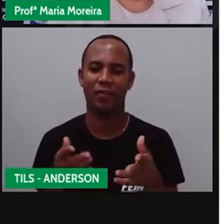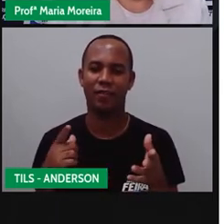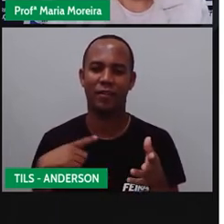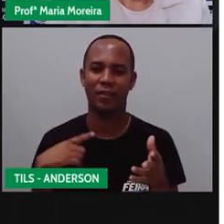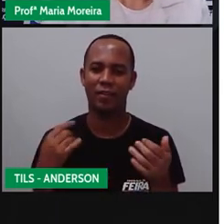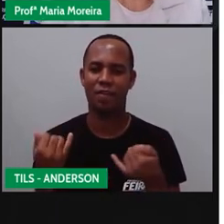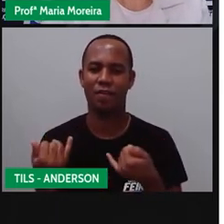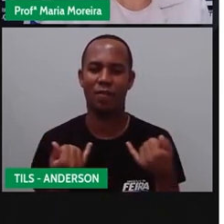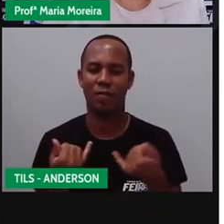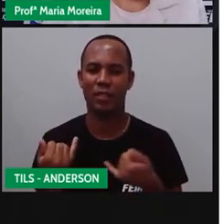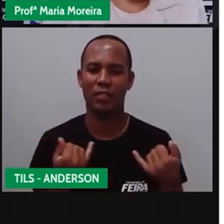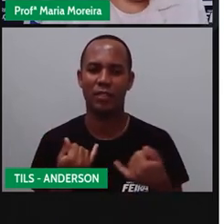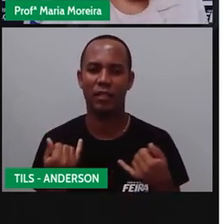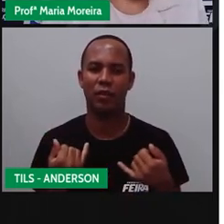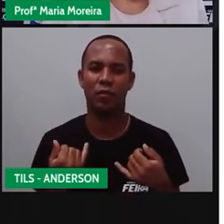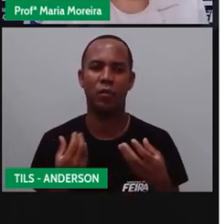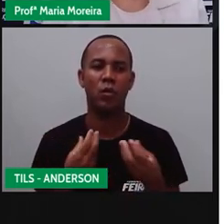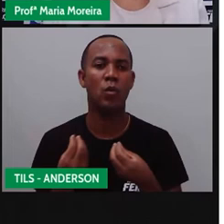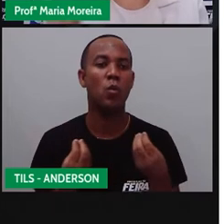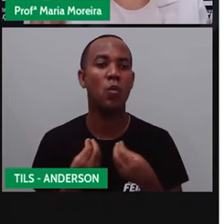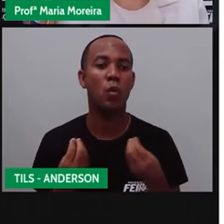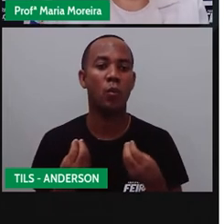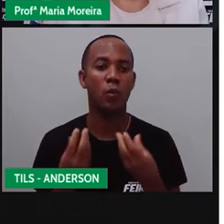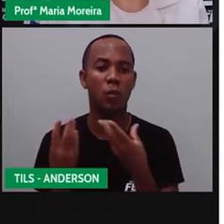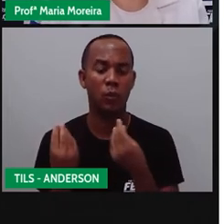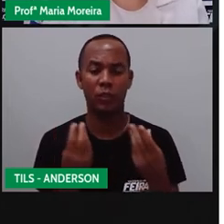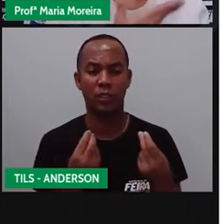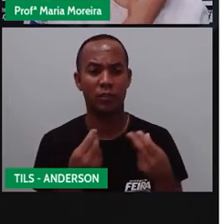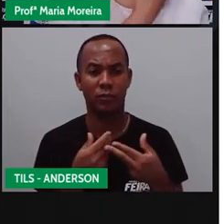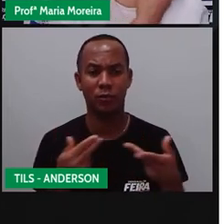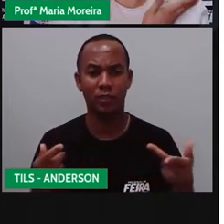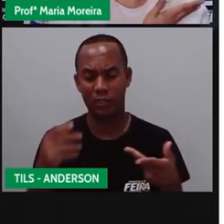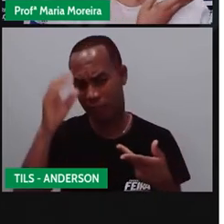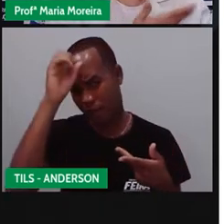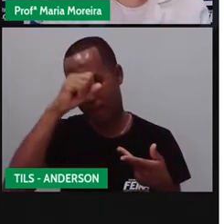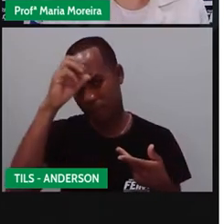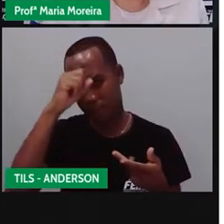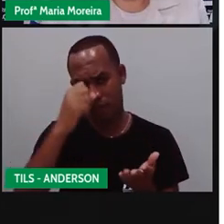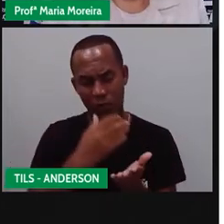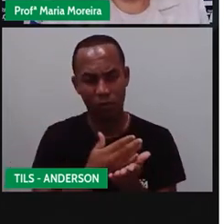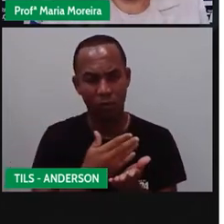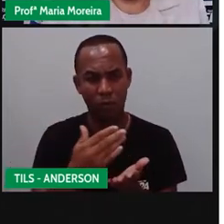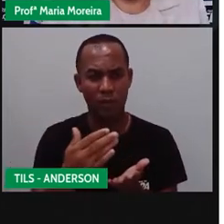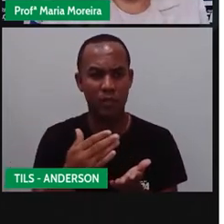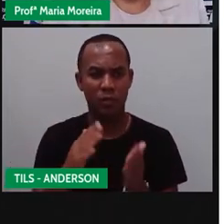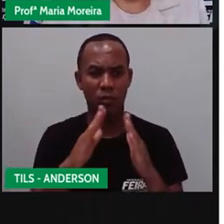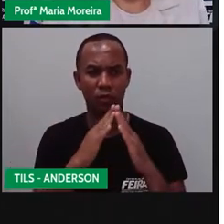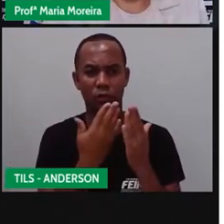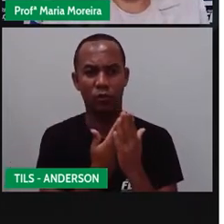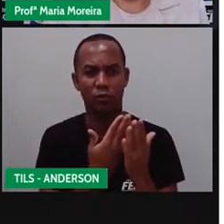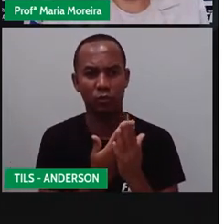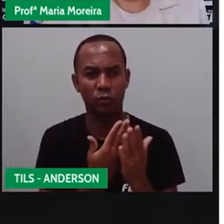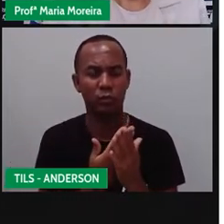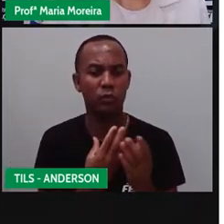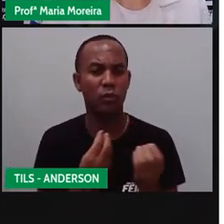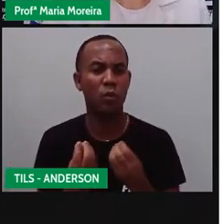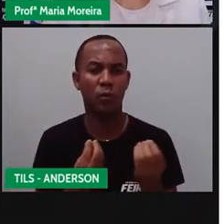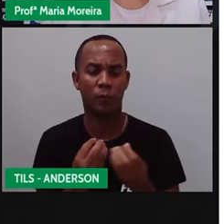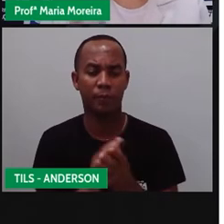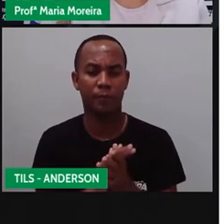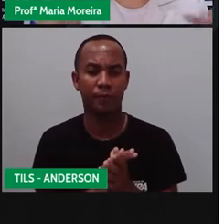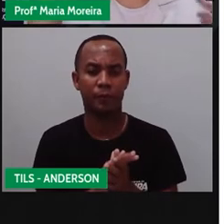informação. Quantas coisas vocês já aprenderam aí, né, de quando a gente começou essas aulas remotas. Não foi isso?